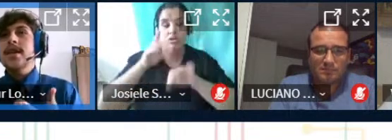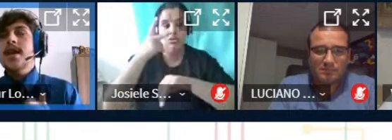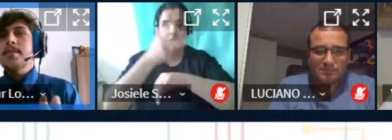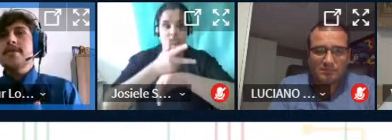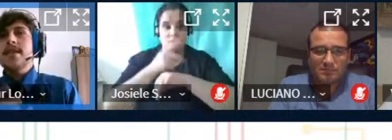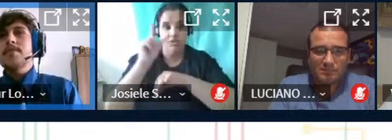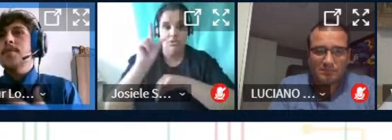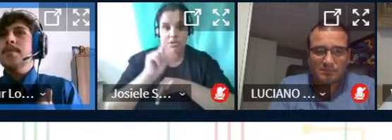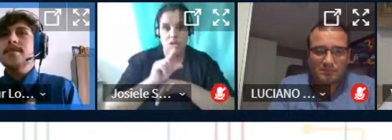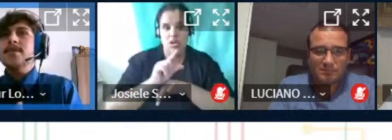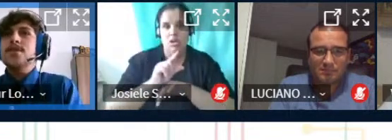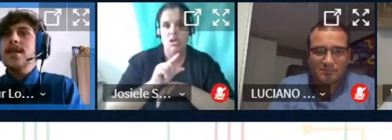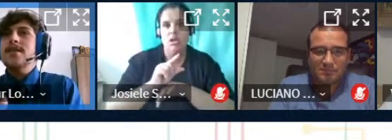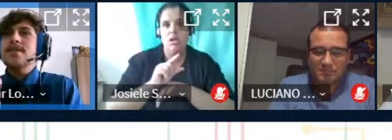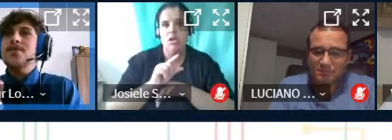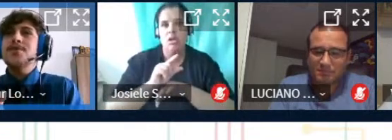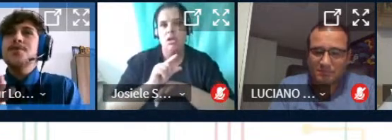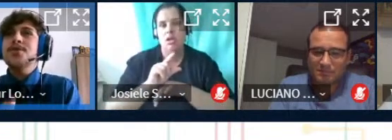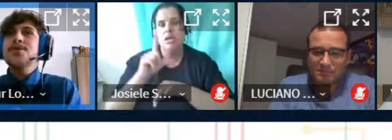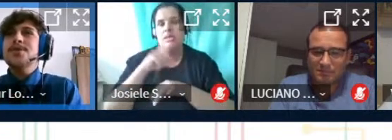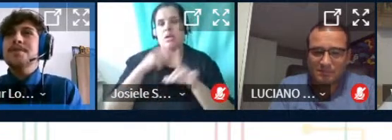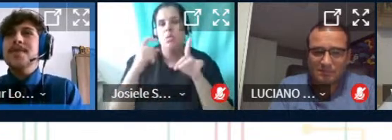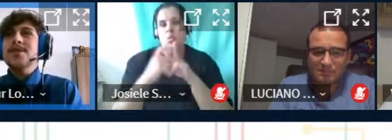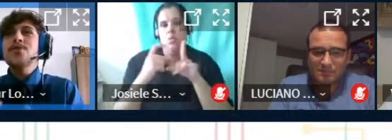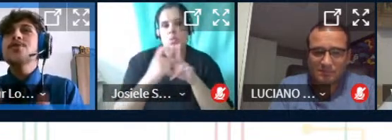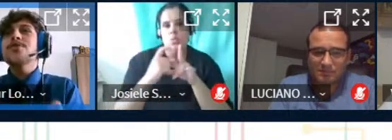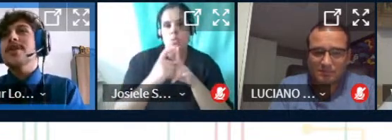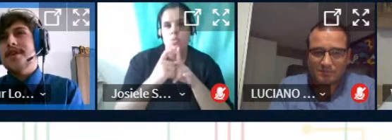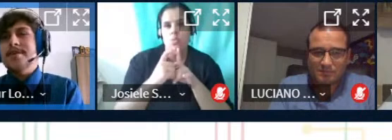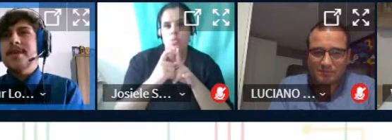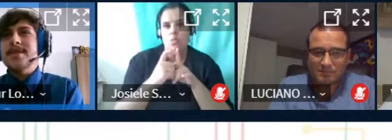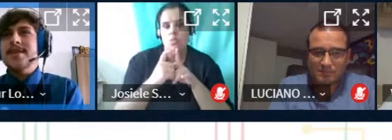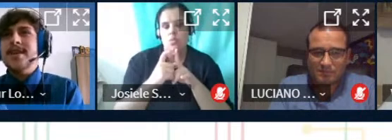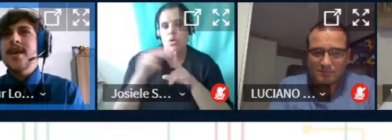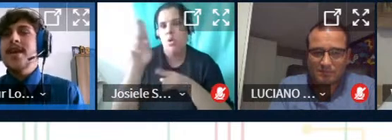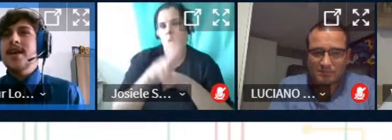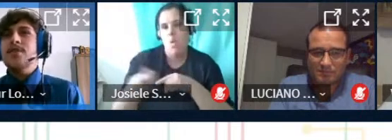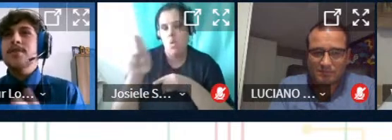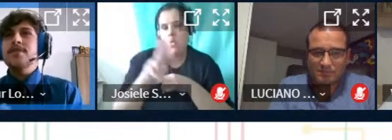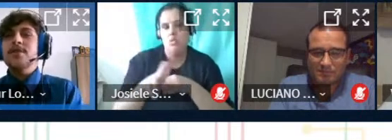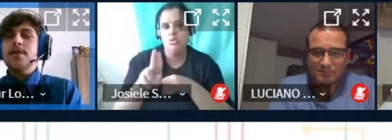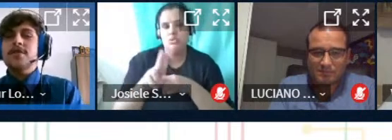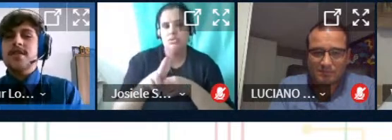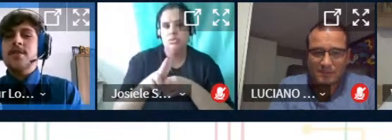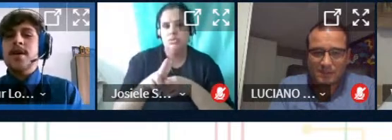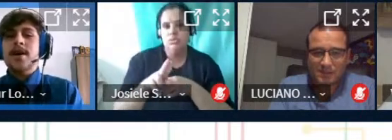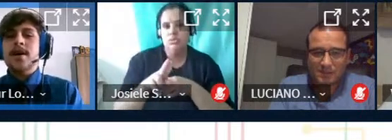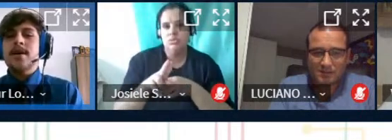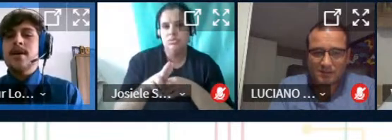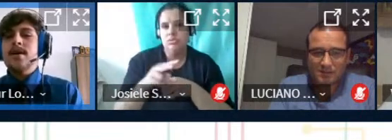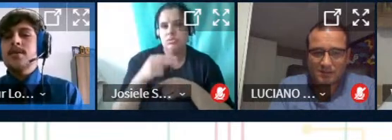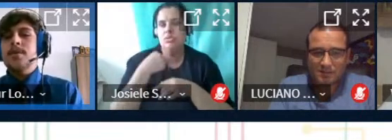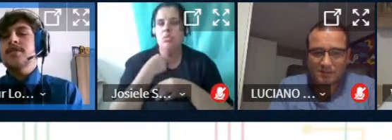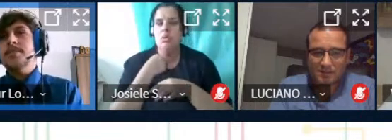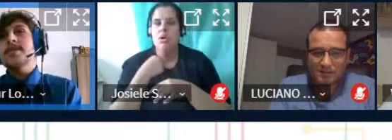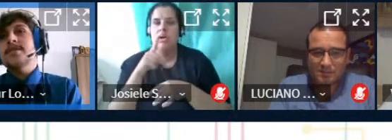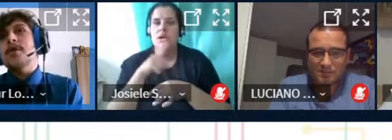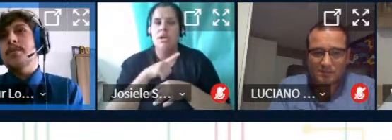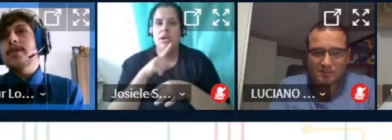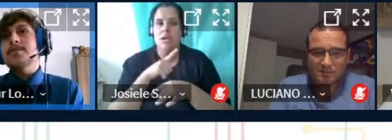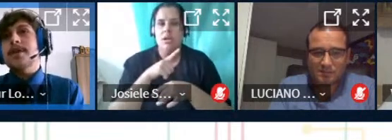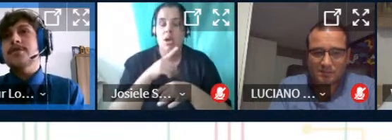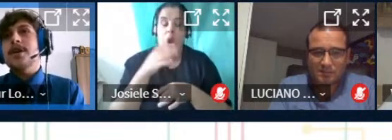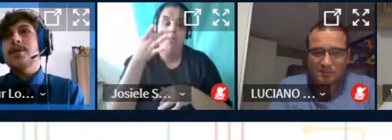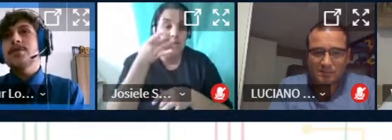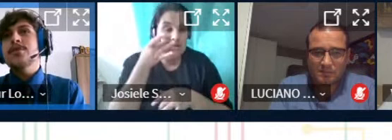ia mas tem problemas que tem no uso da ferramenta e é como a gente não pode ter uma não pode estar